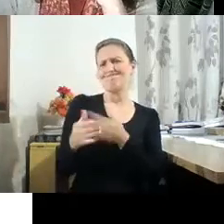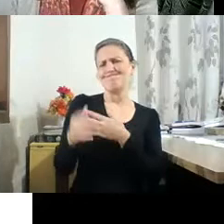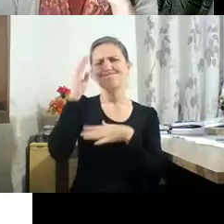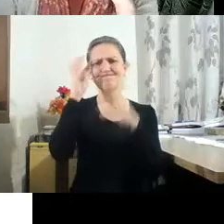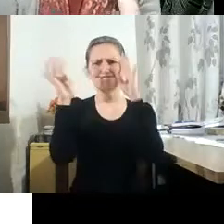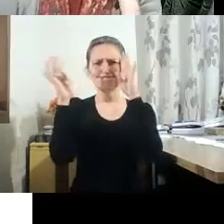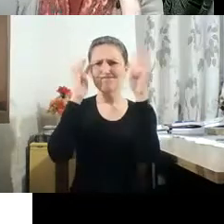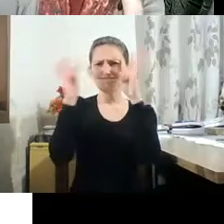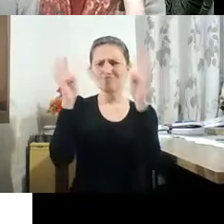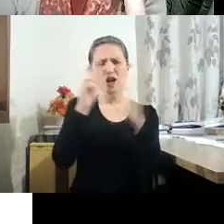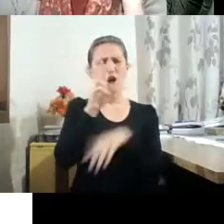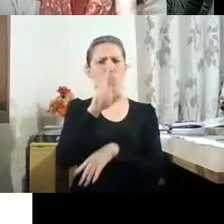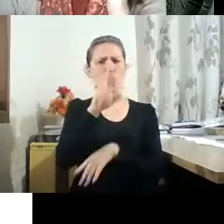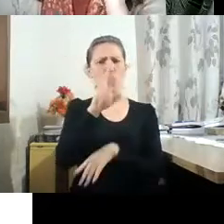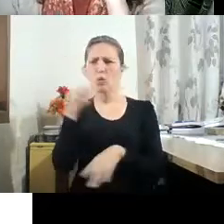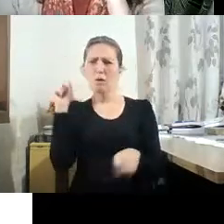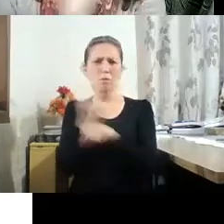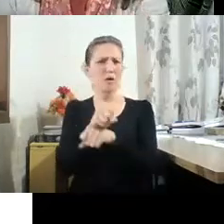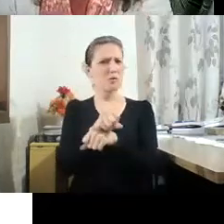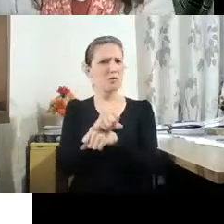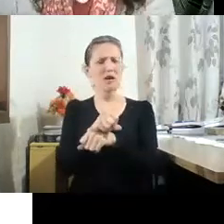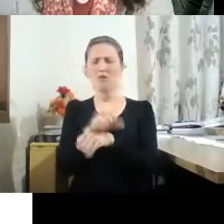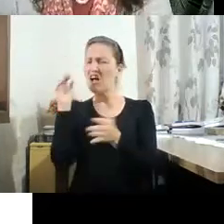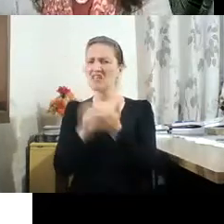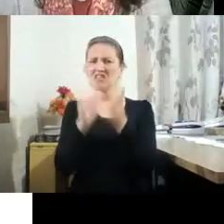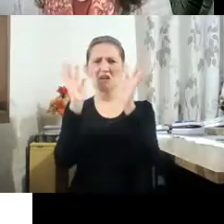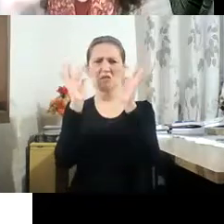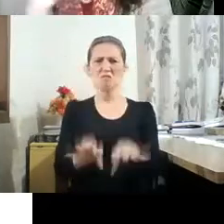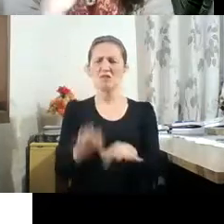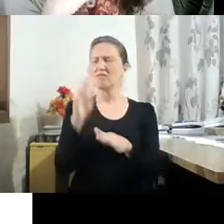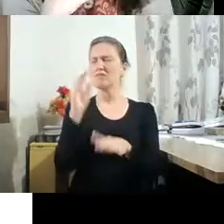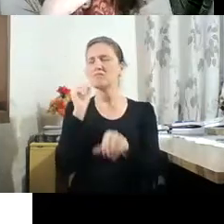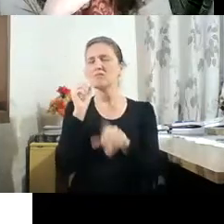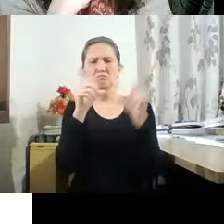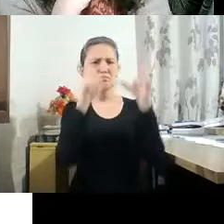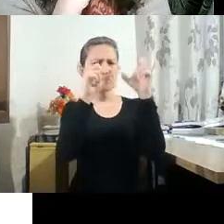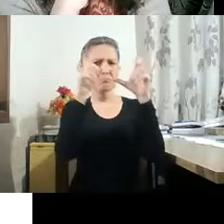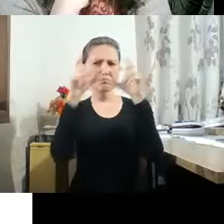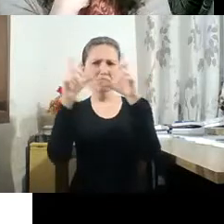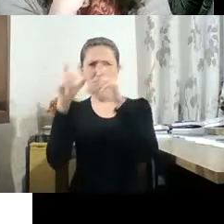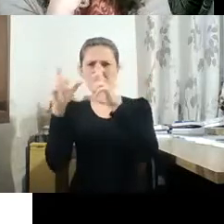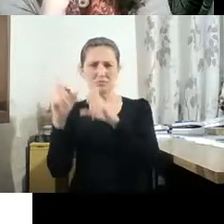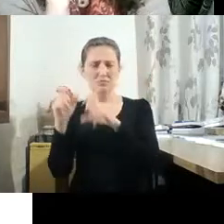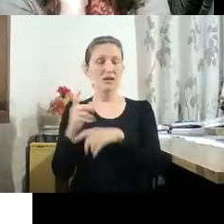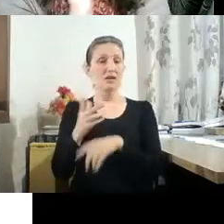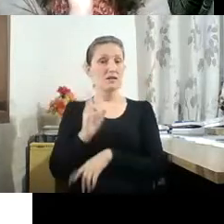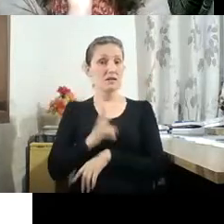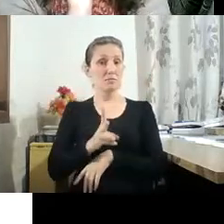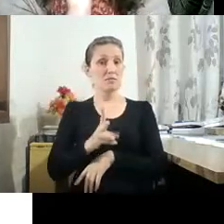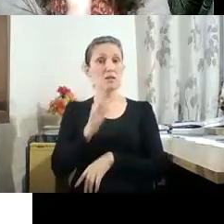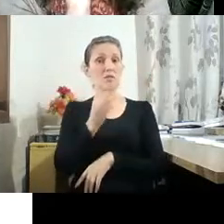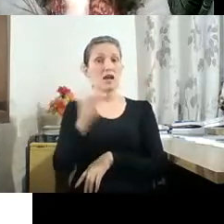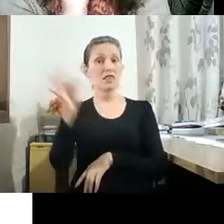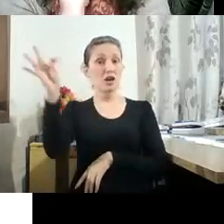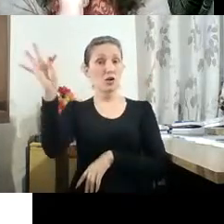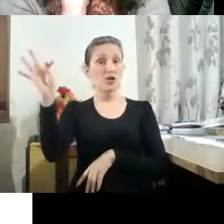nunca parou de fotografar, que sempre desenvolveu paralelamente a sua teoria, alimentando a teoria pela prática e